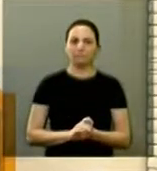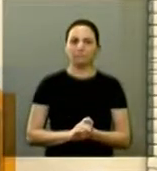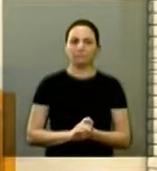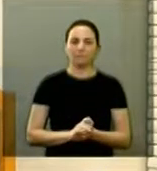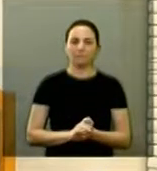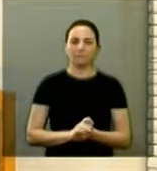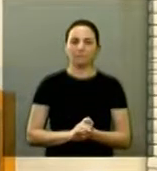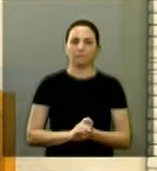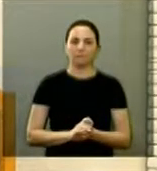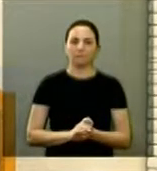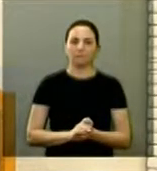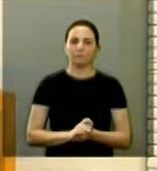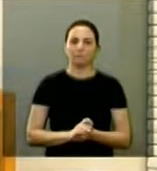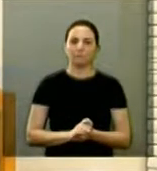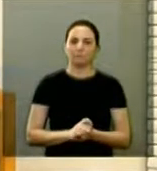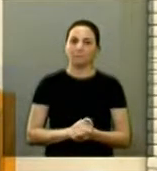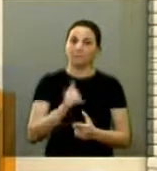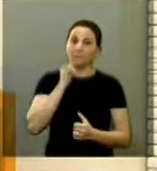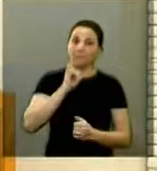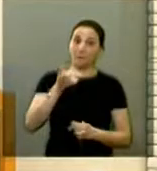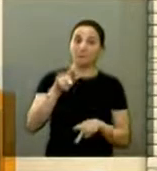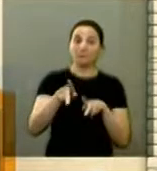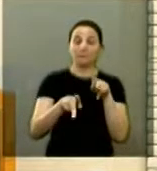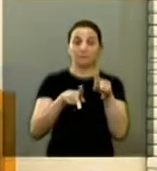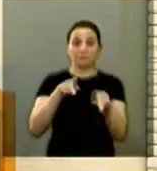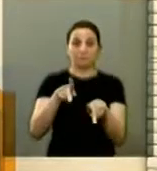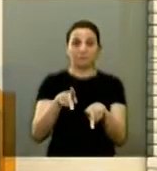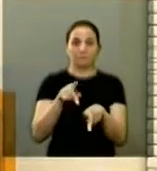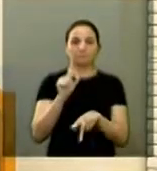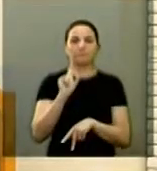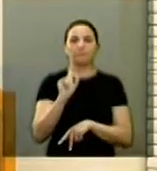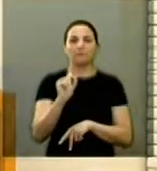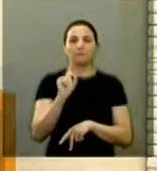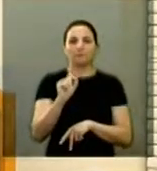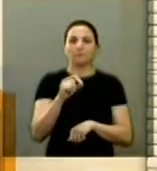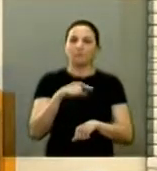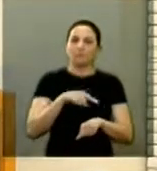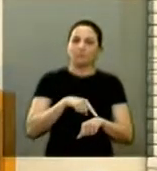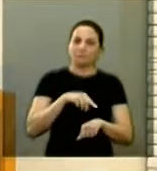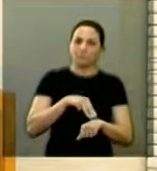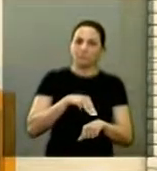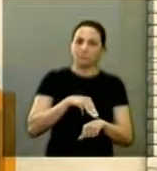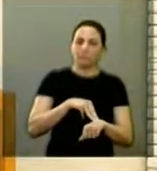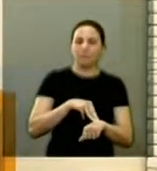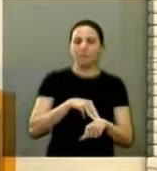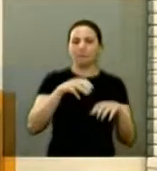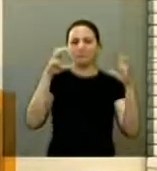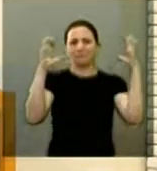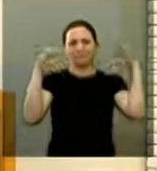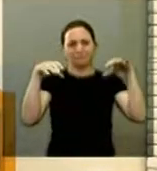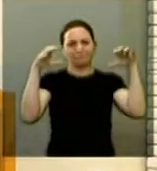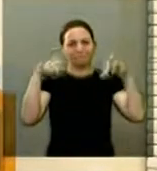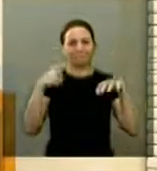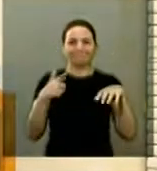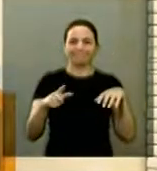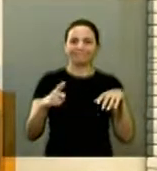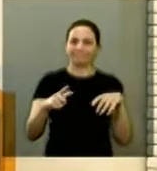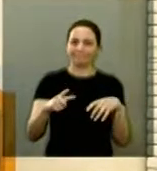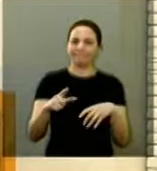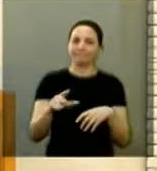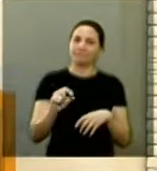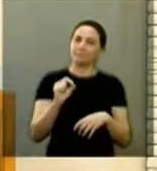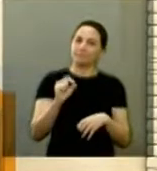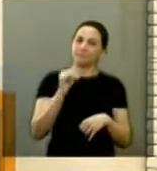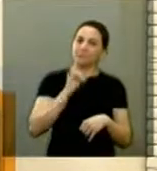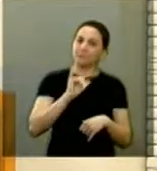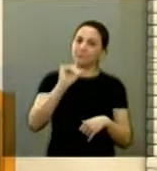até dar um recado a população nesses momentos de falta de chuva que a gente vê